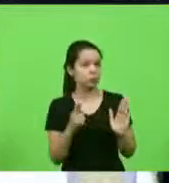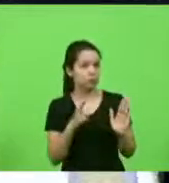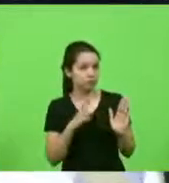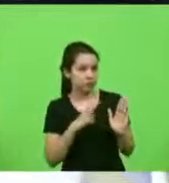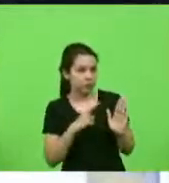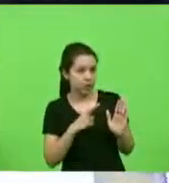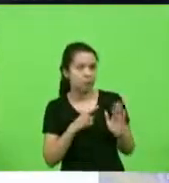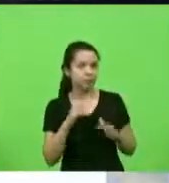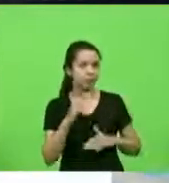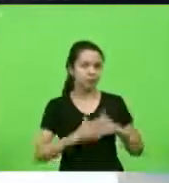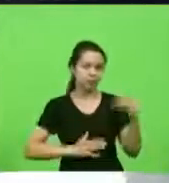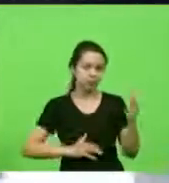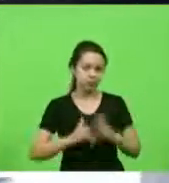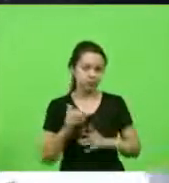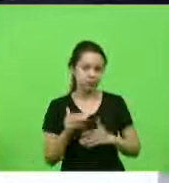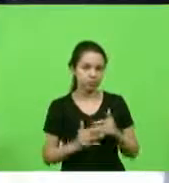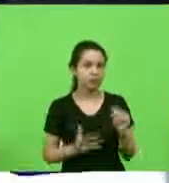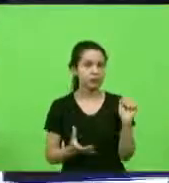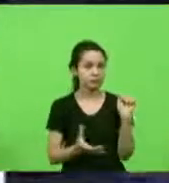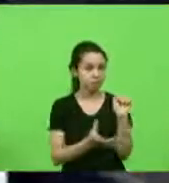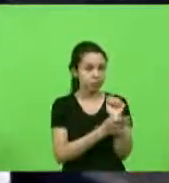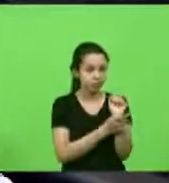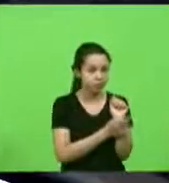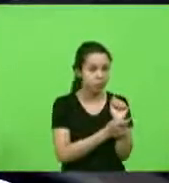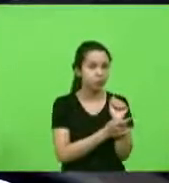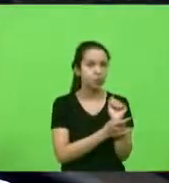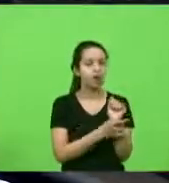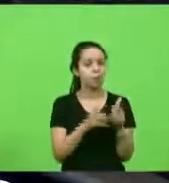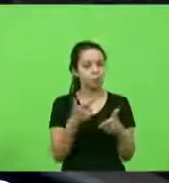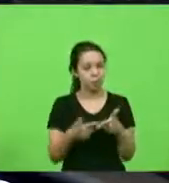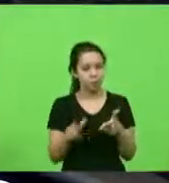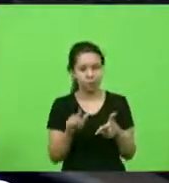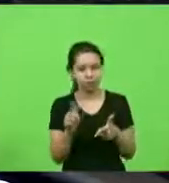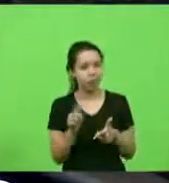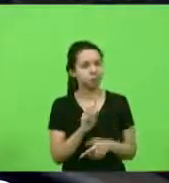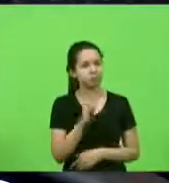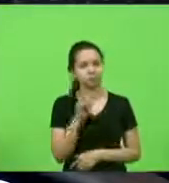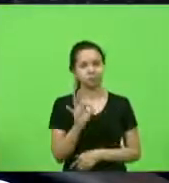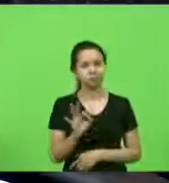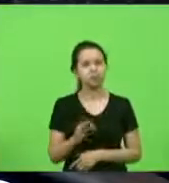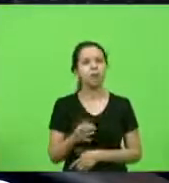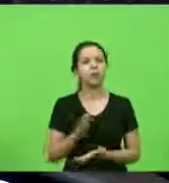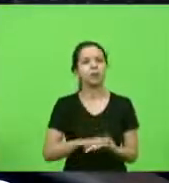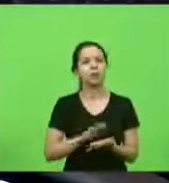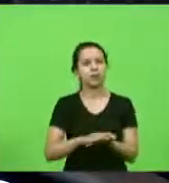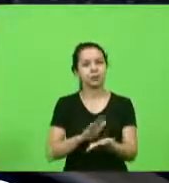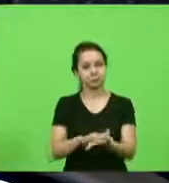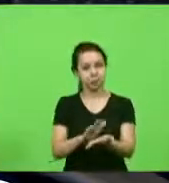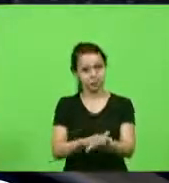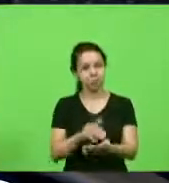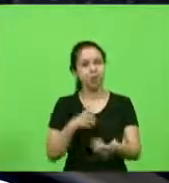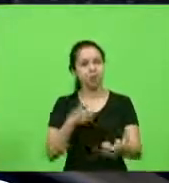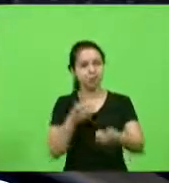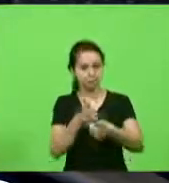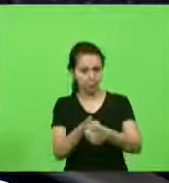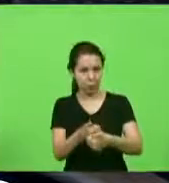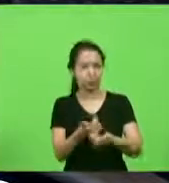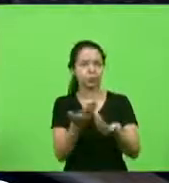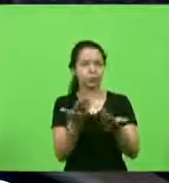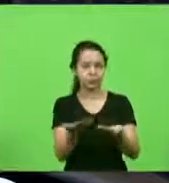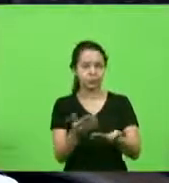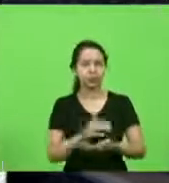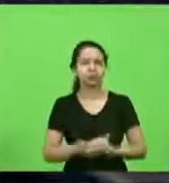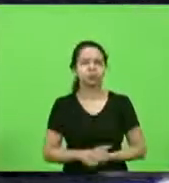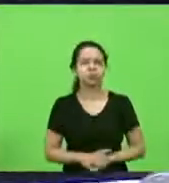atuação de que segura não vejo problema parabéns conte conosco para apoiar essa tua demanda obrigado